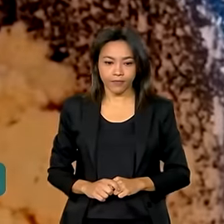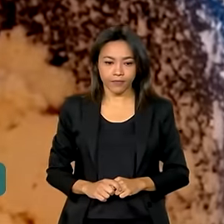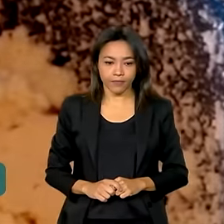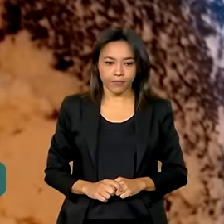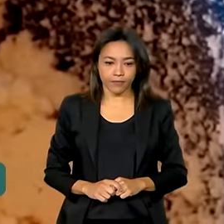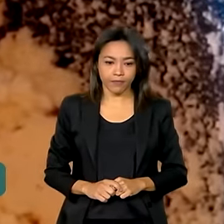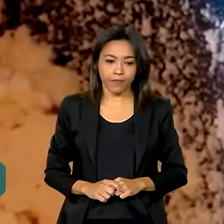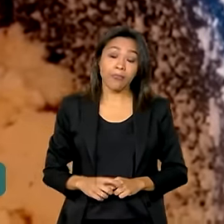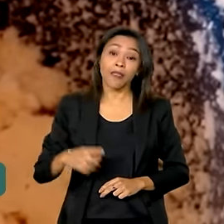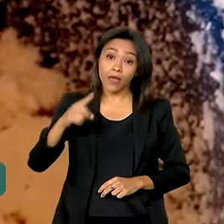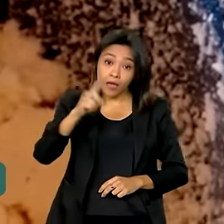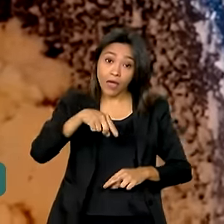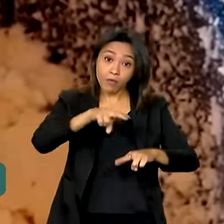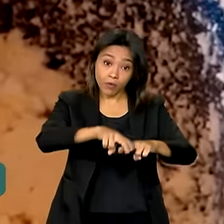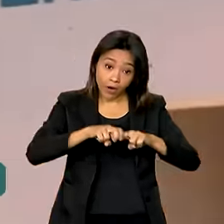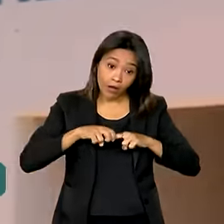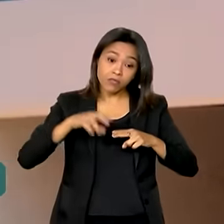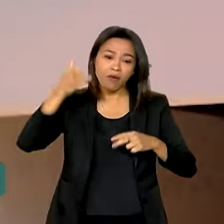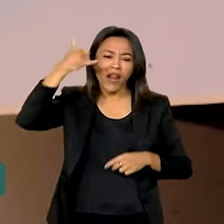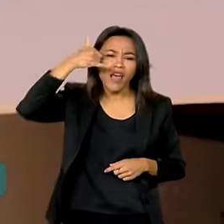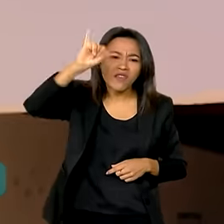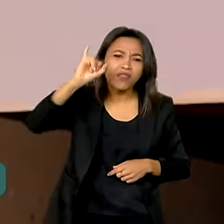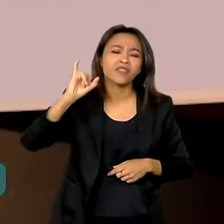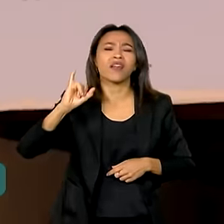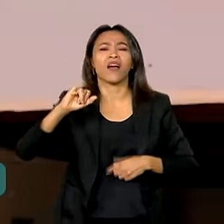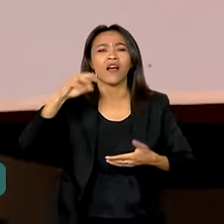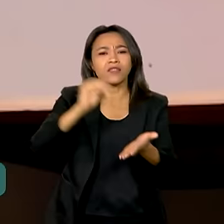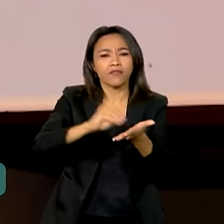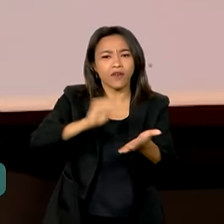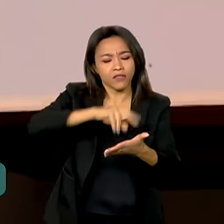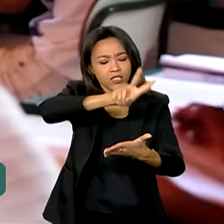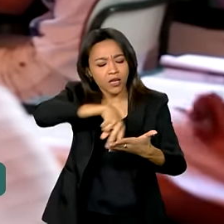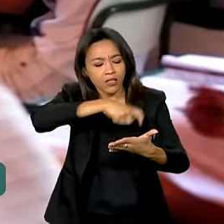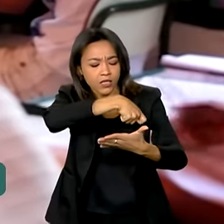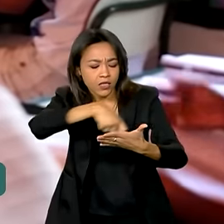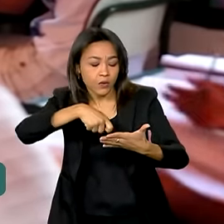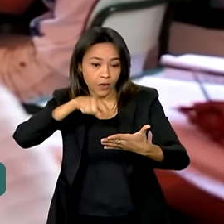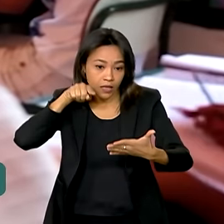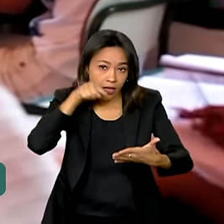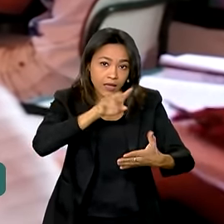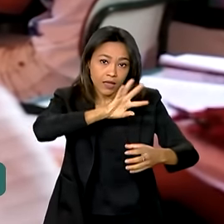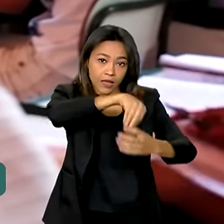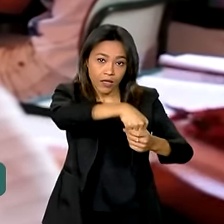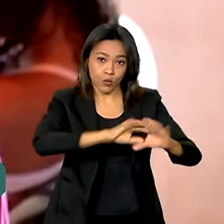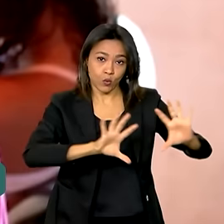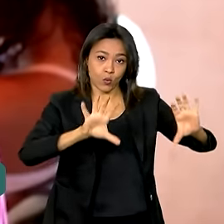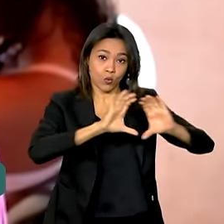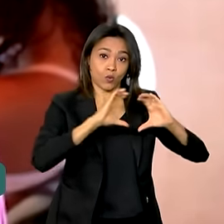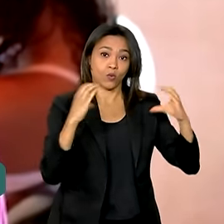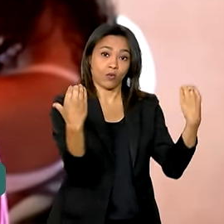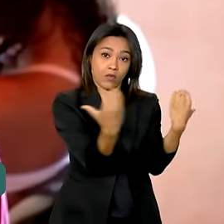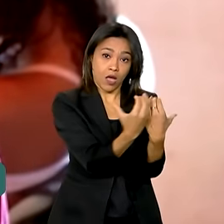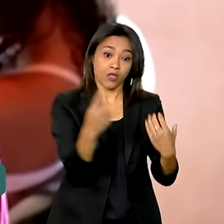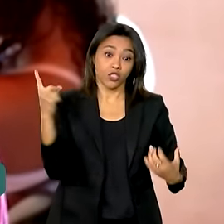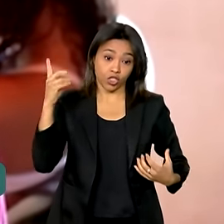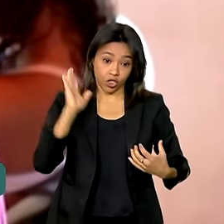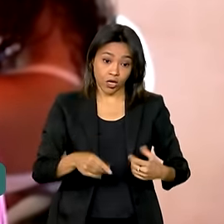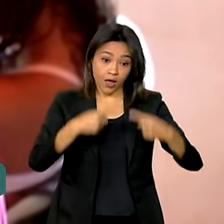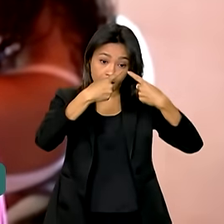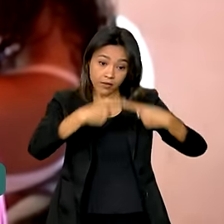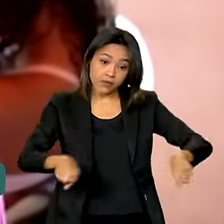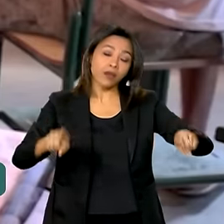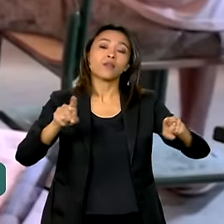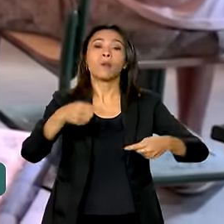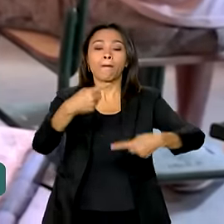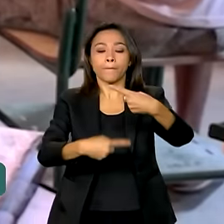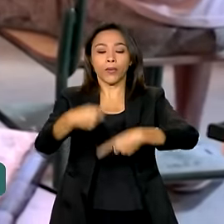E justamente para combater o analfabetismo nessas comunidades, foi lançada pelo Ministério da Educação a Política